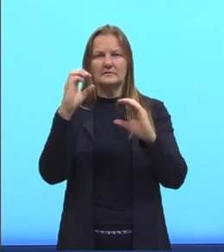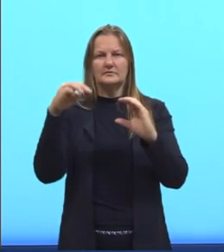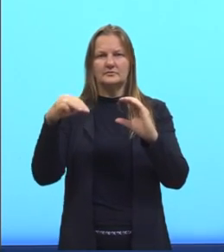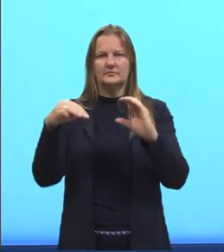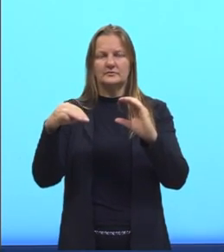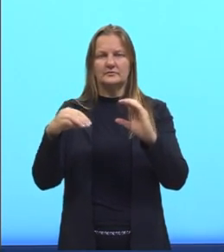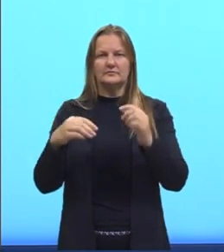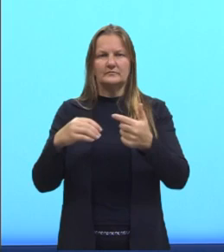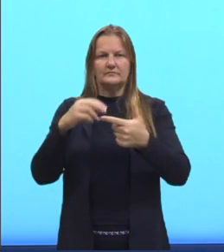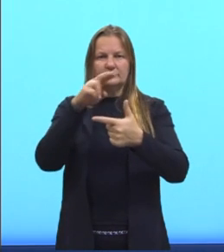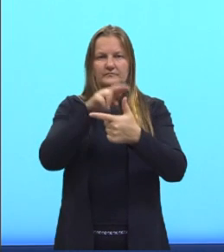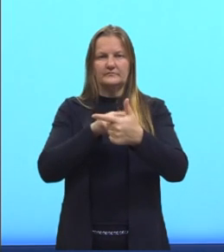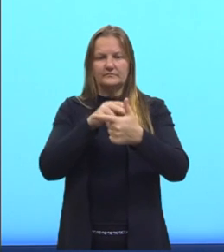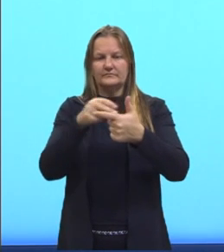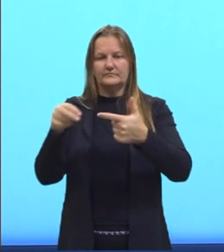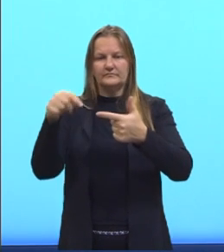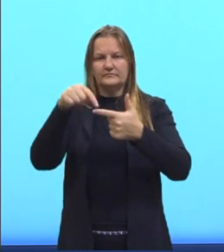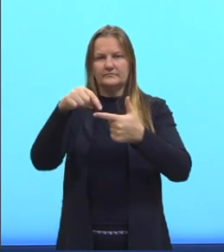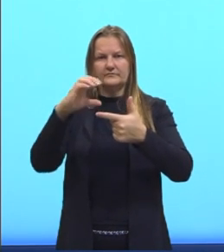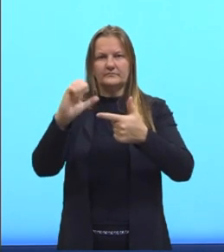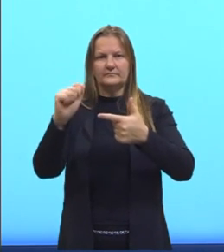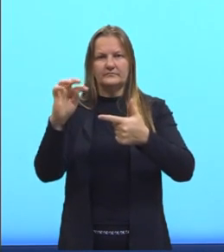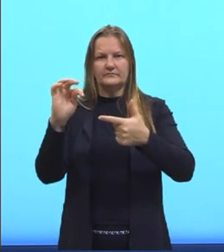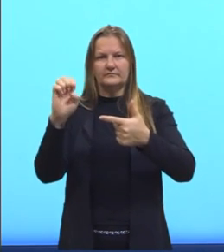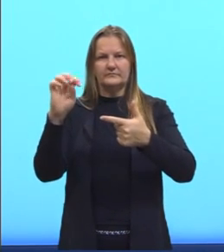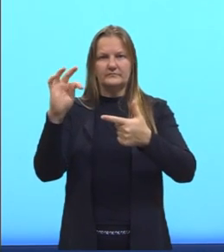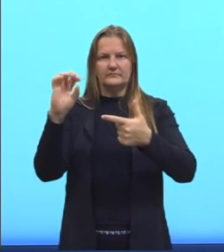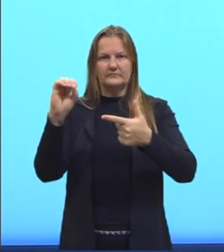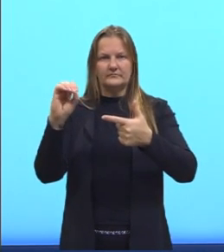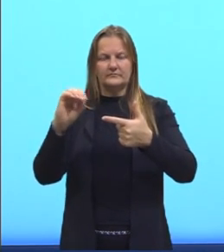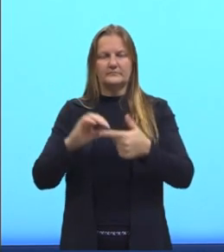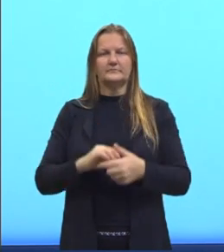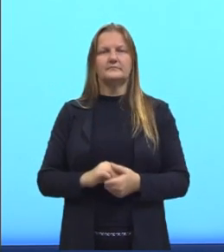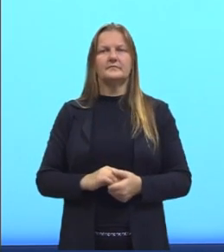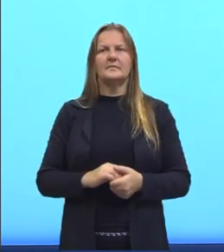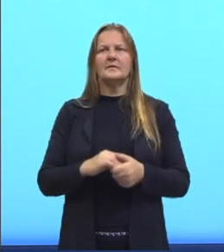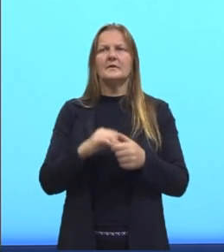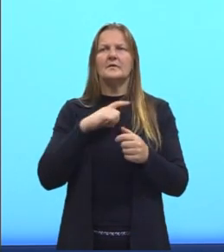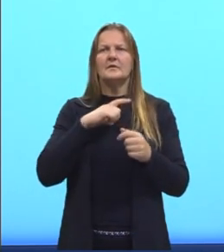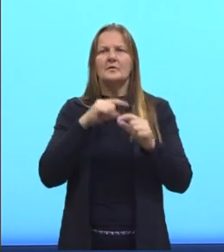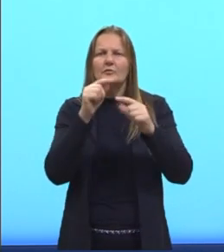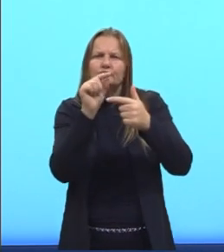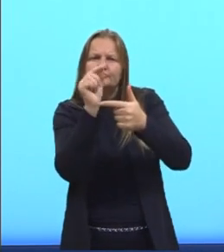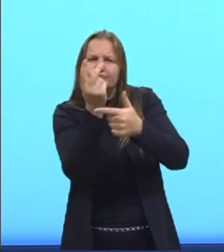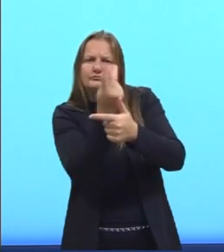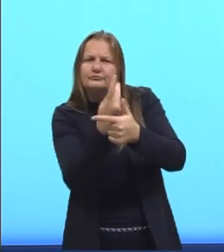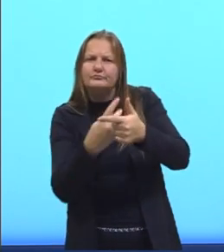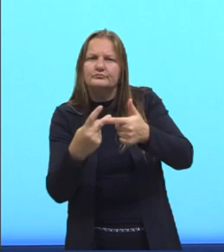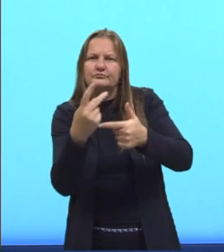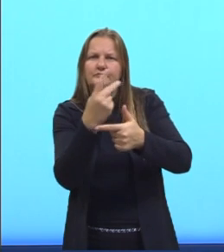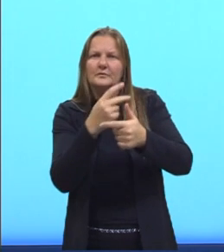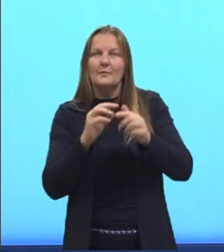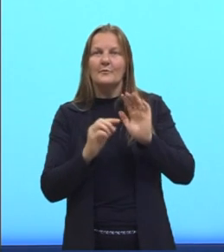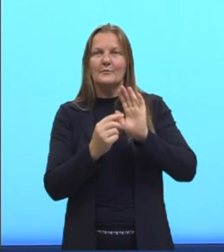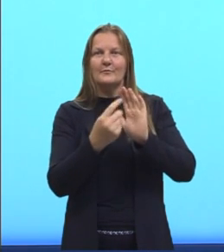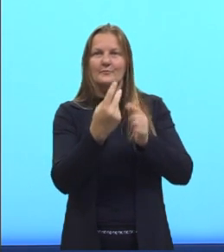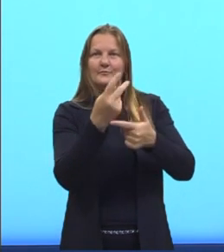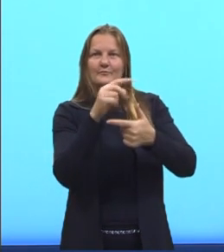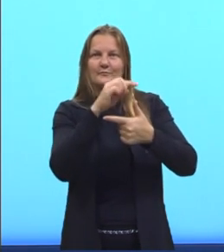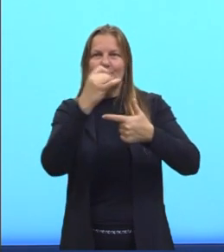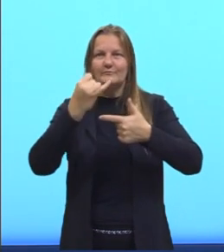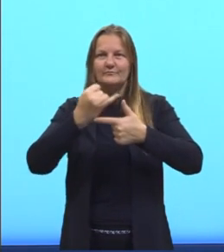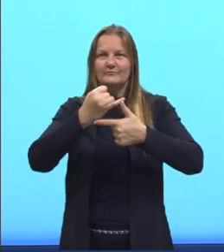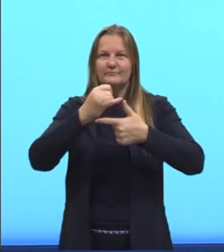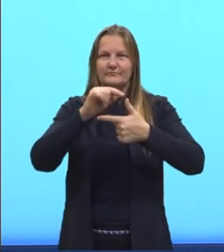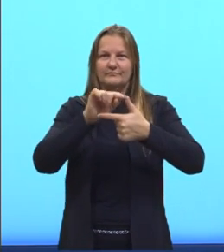dos catetos Então, aqui nós temos o nosso triângulo retângulo destaquei ele para vocês visualizarem